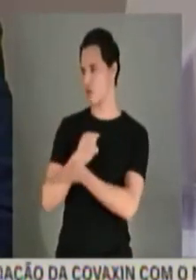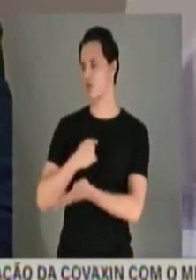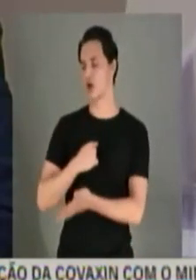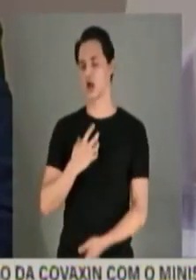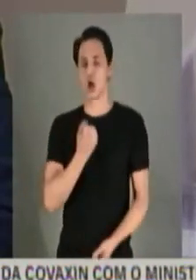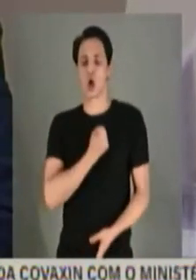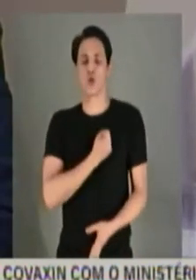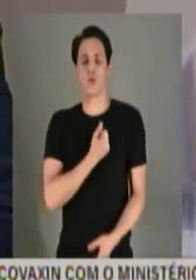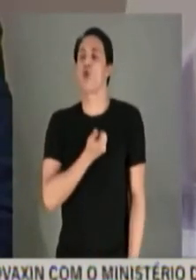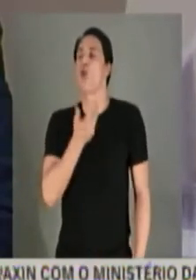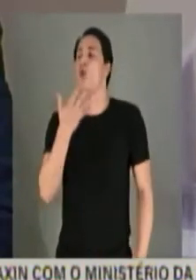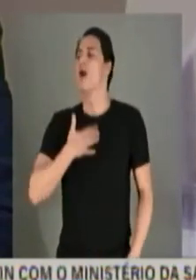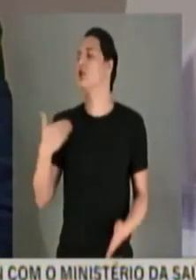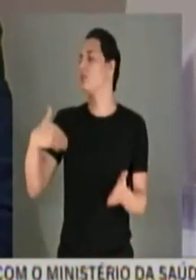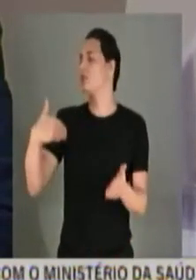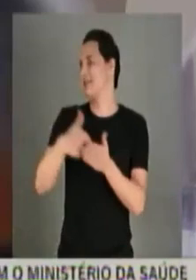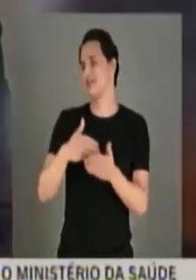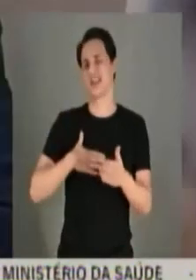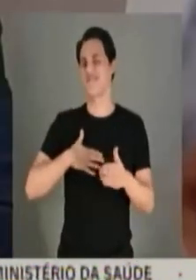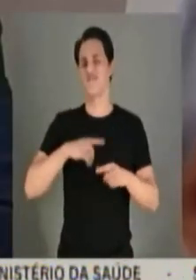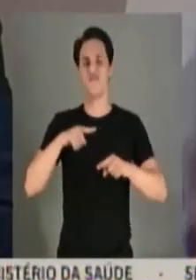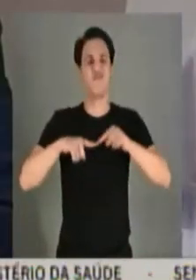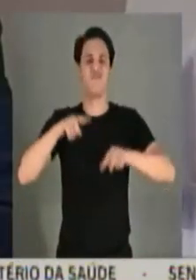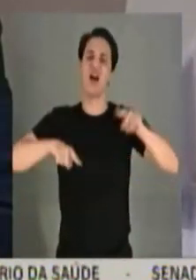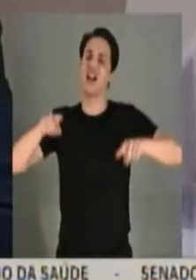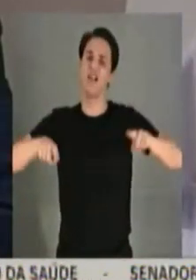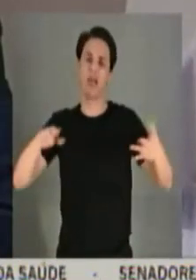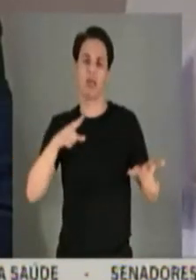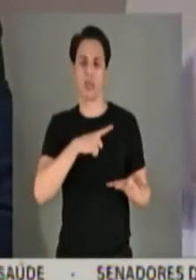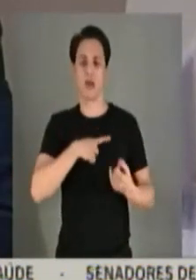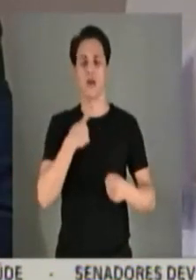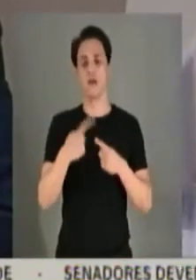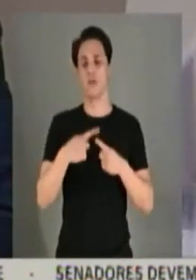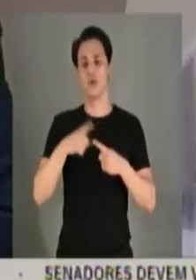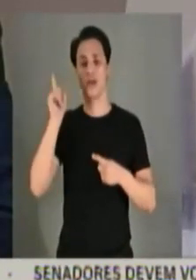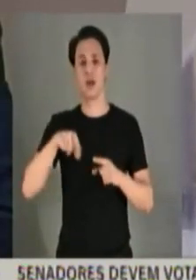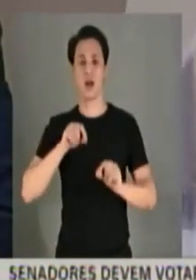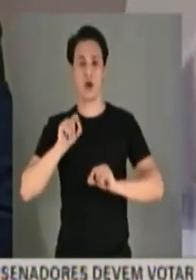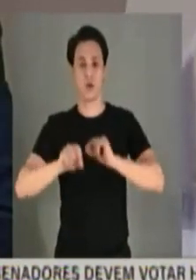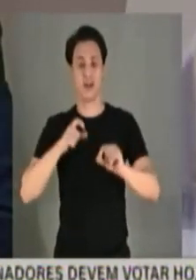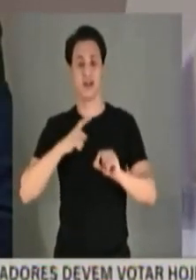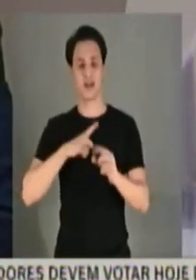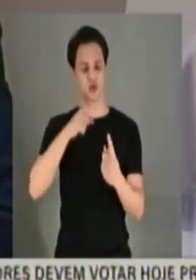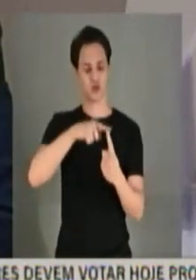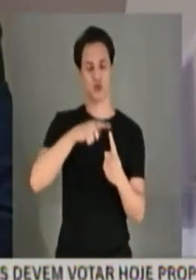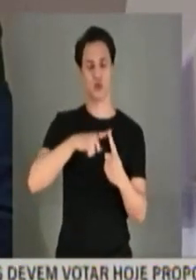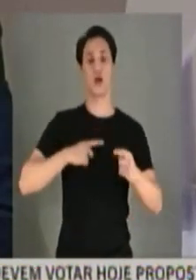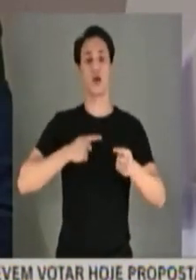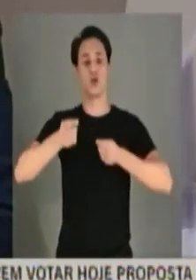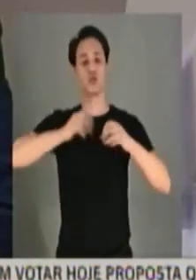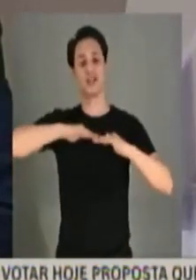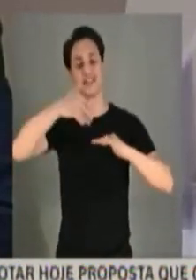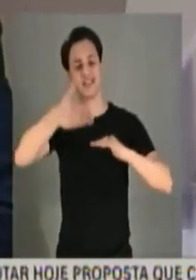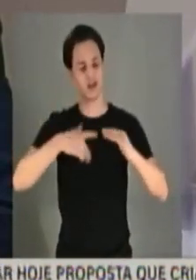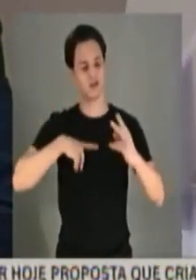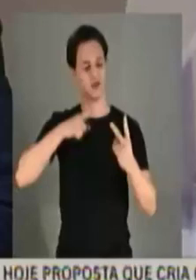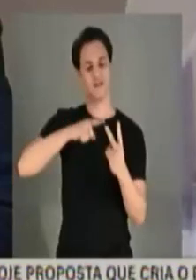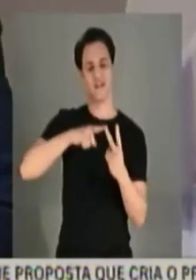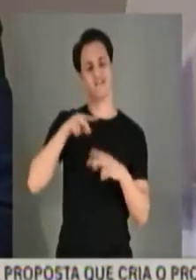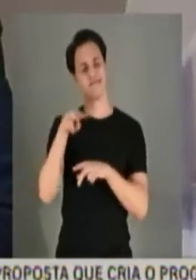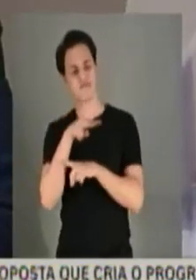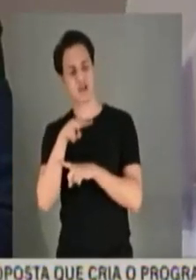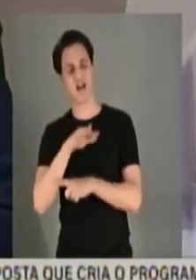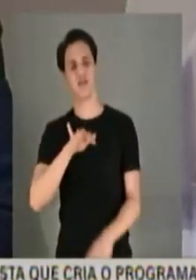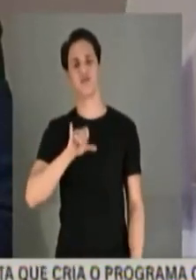ao dono, isso varia muito, porque existem os processos de controle externo e existem as fiscalizações. As auditorias, levantamentos,